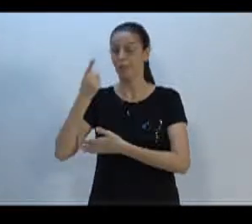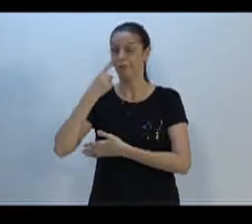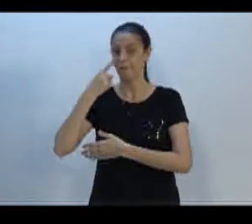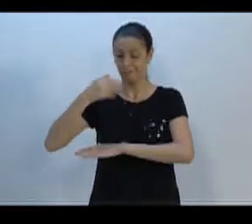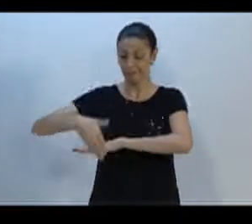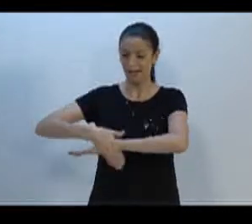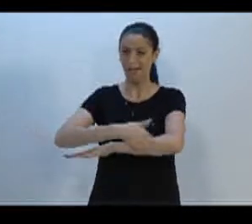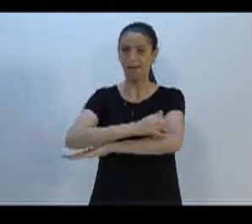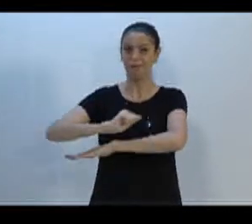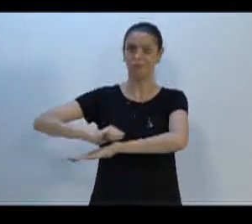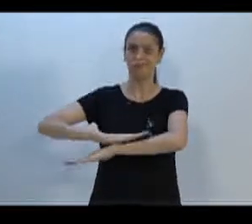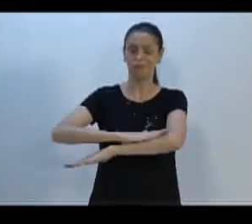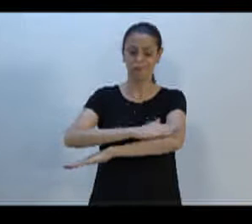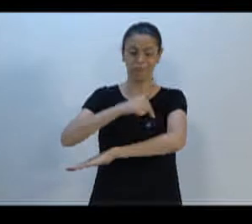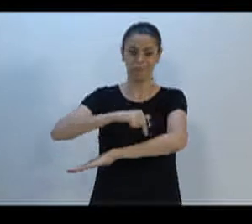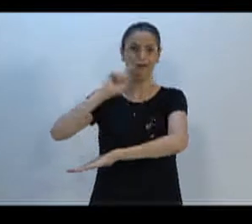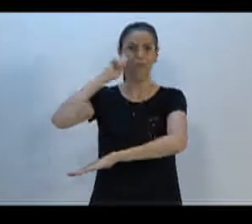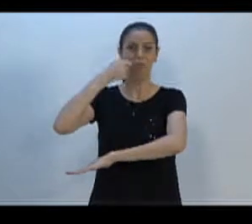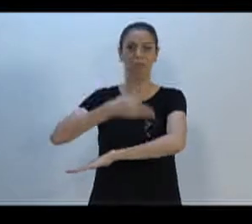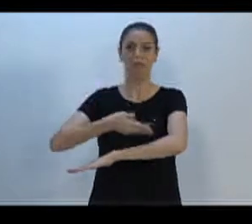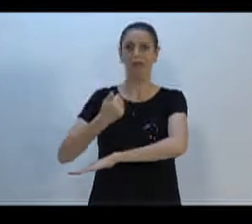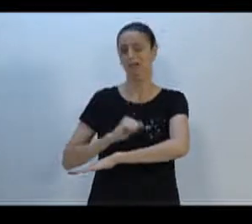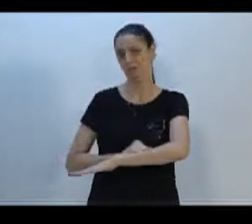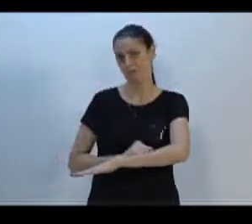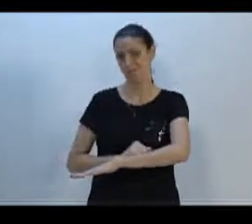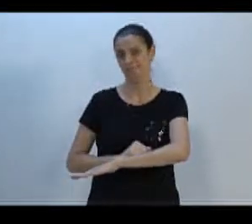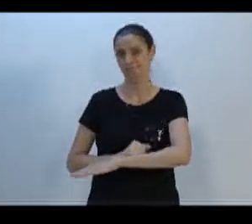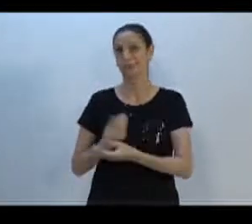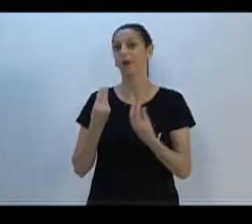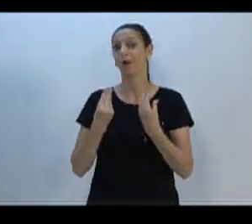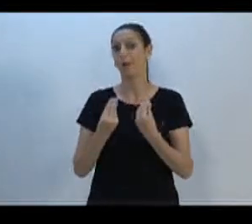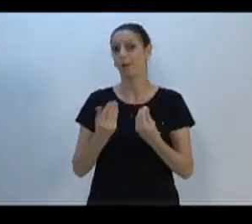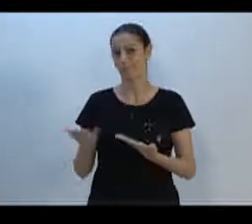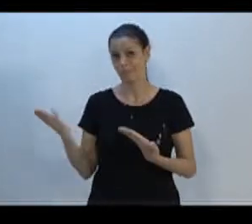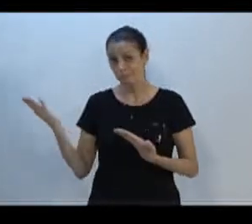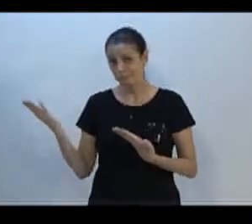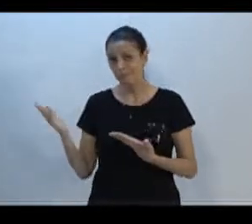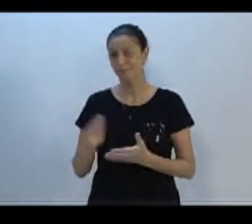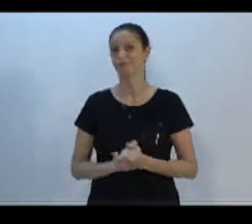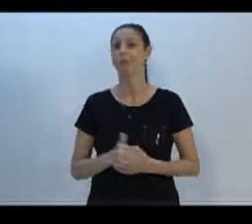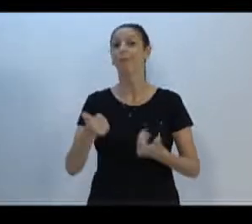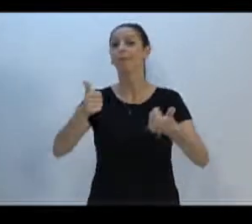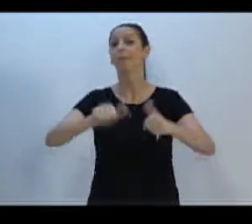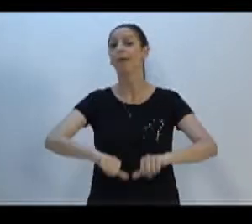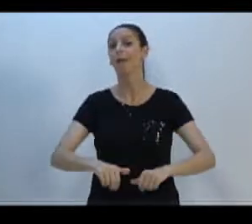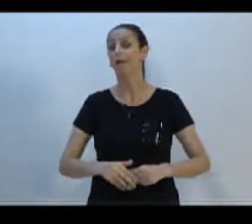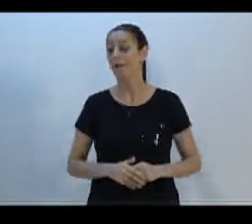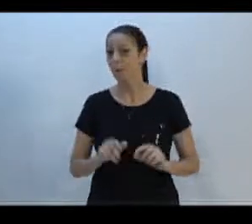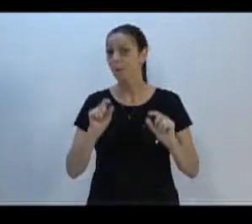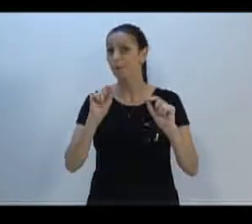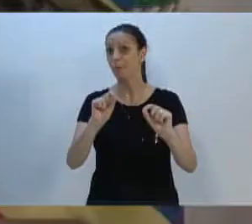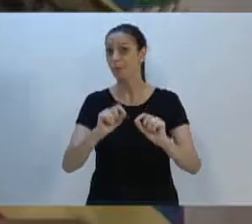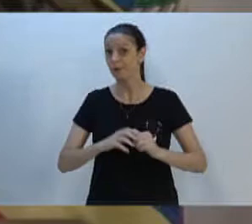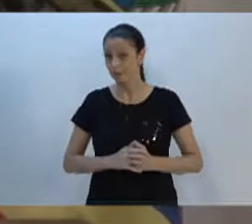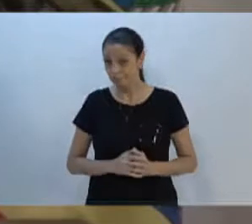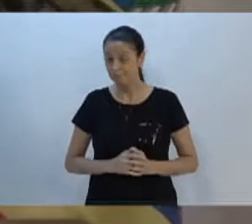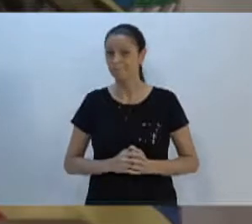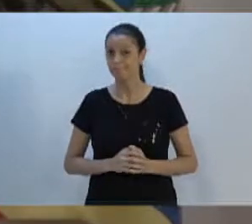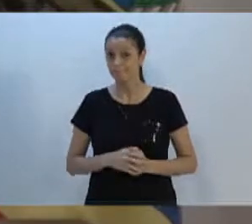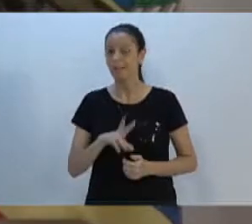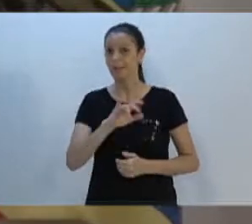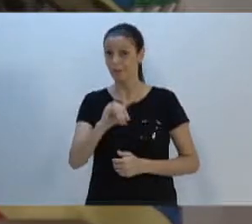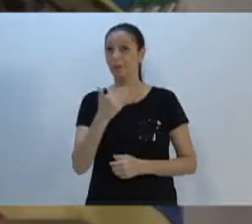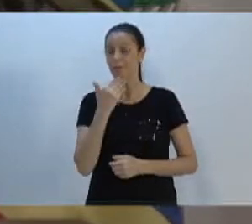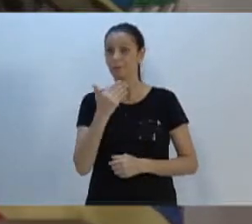ali, essa buraquinha no asfalto, e também, o mais complicado ainda, eu até vou também